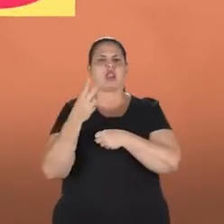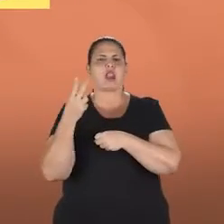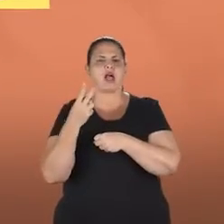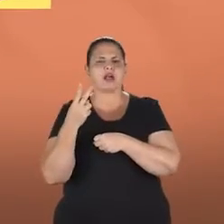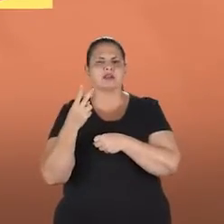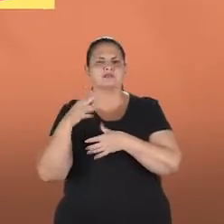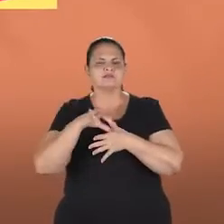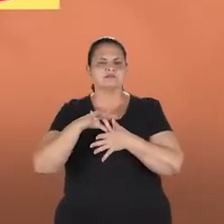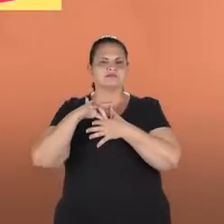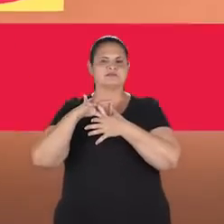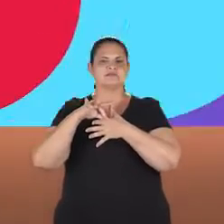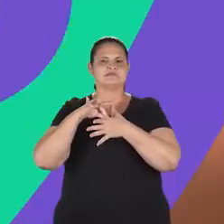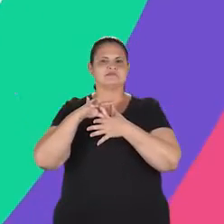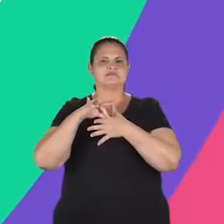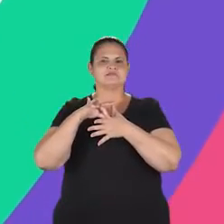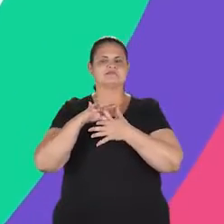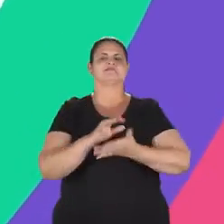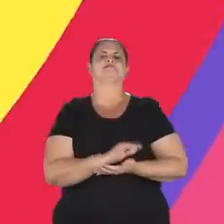segundo colocado.